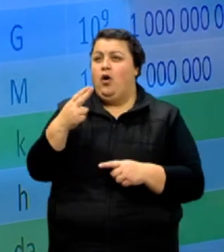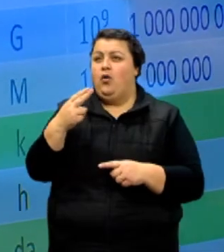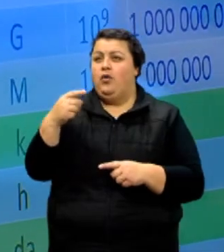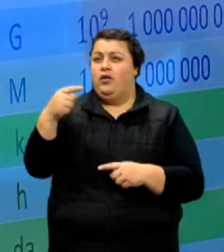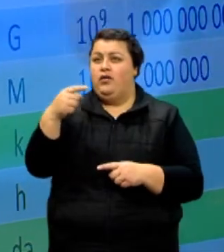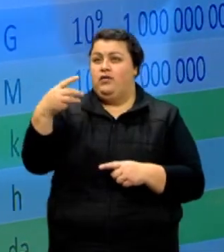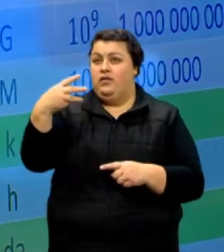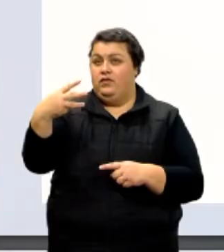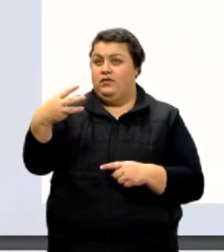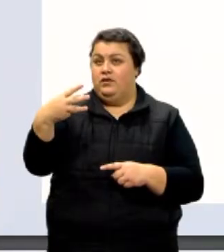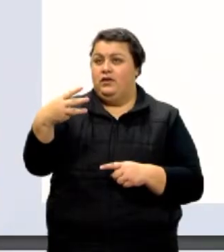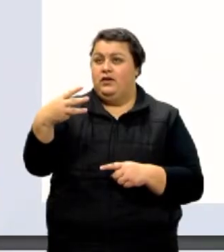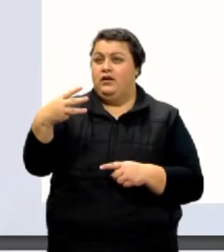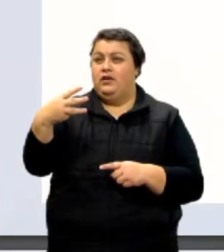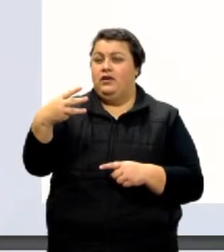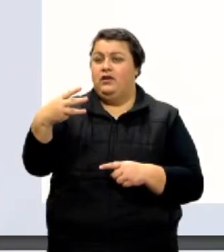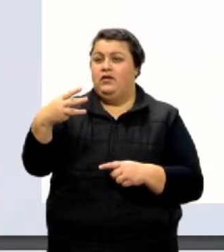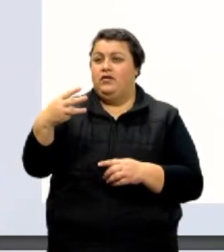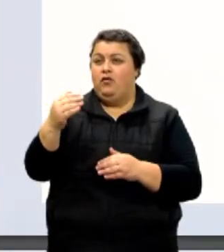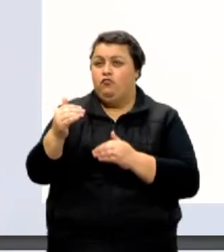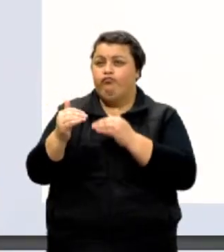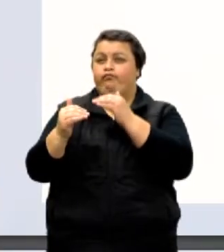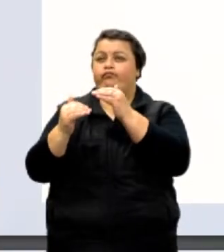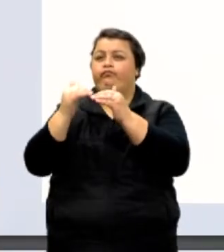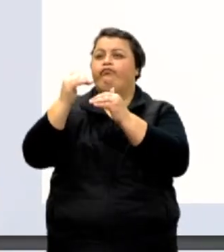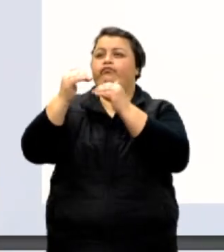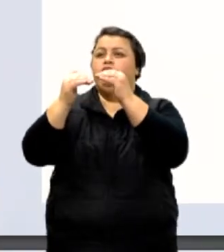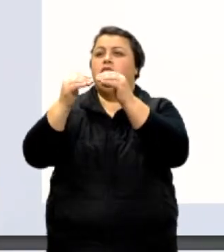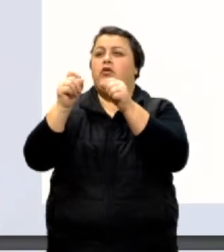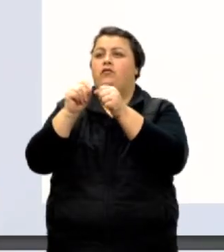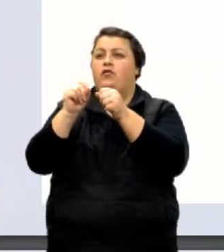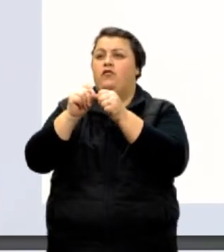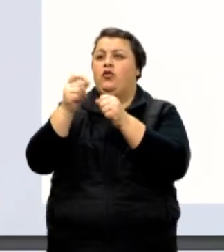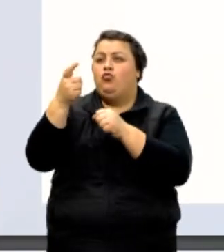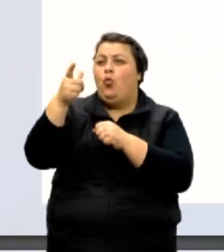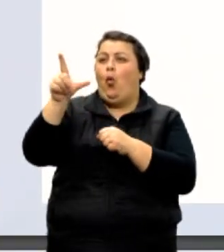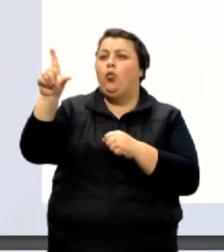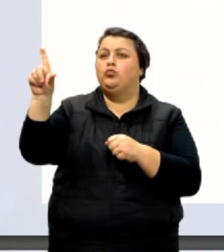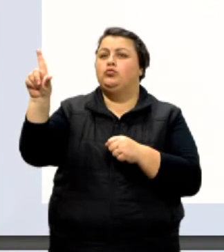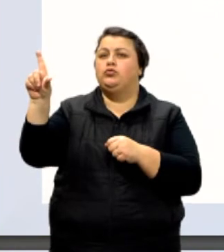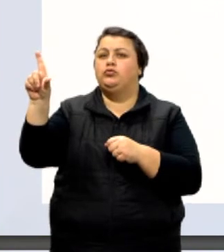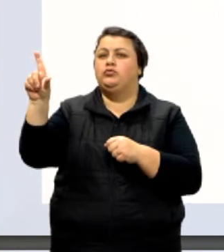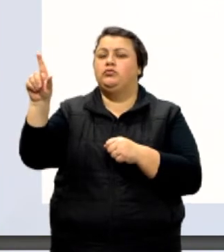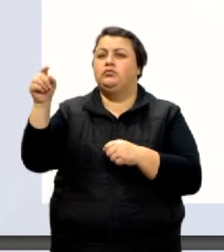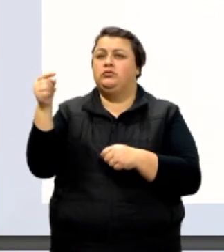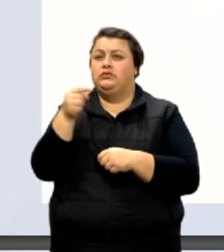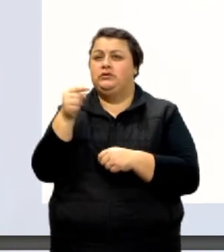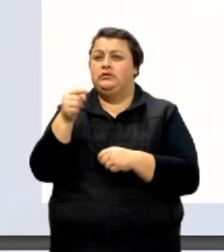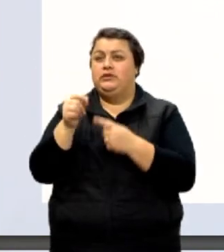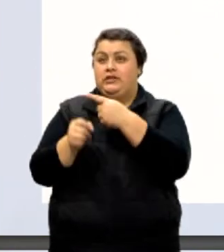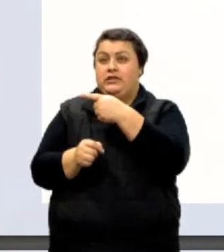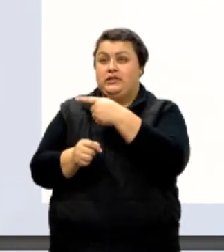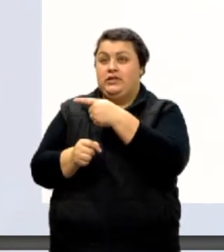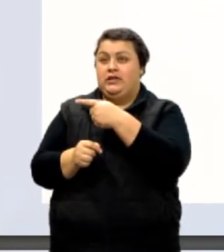métrico e aí foi evoluindo, evoluindo e foram criando outros, né, gente? Desses aí, pessoal,